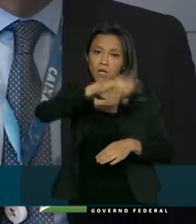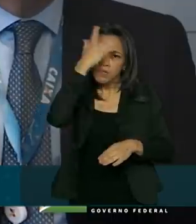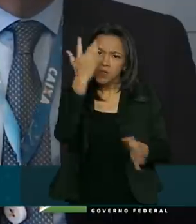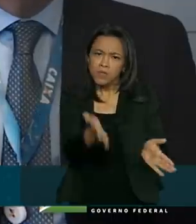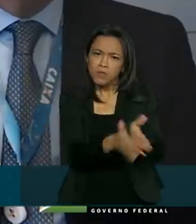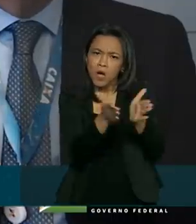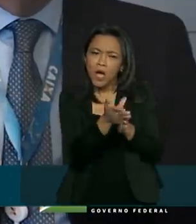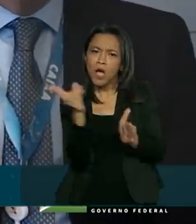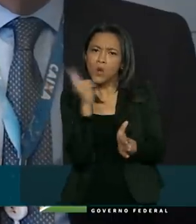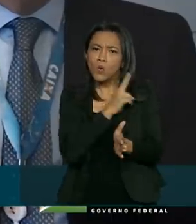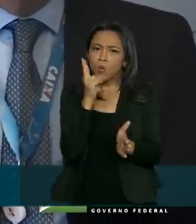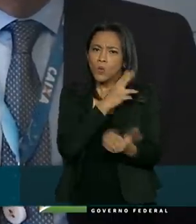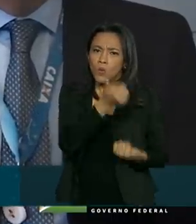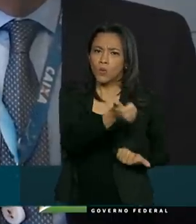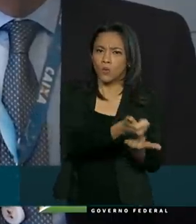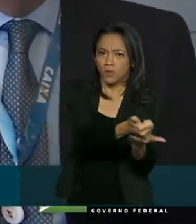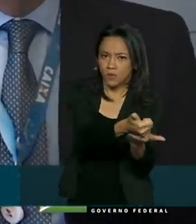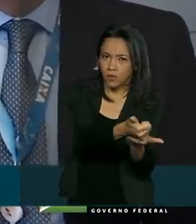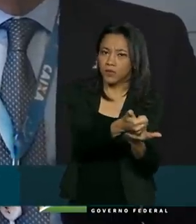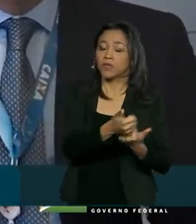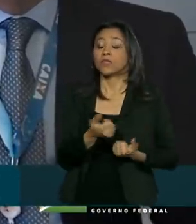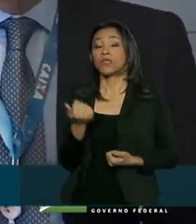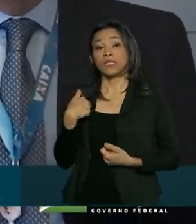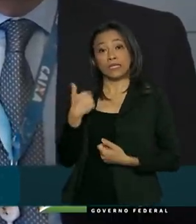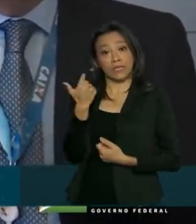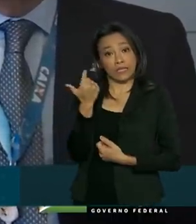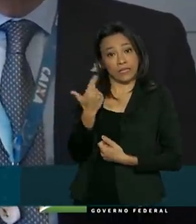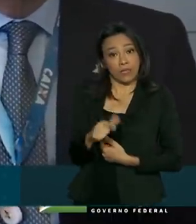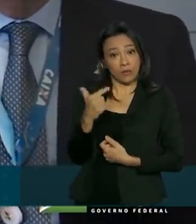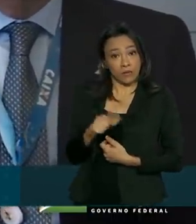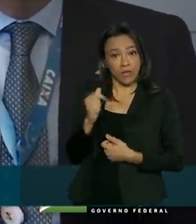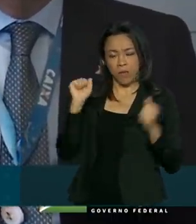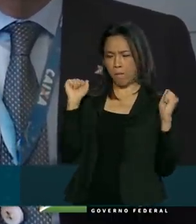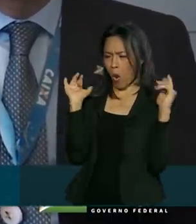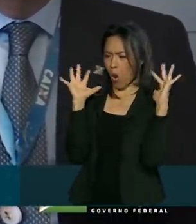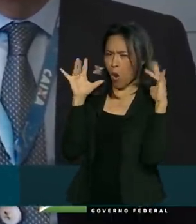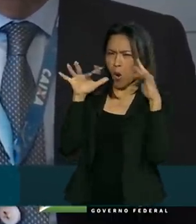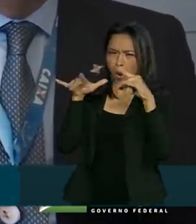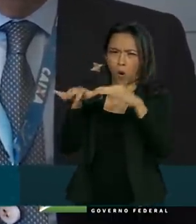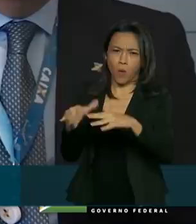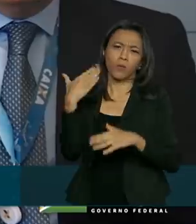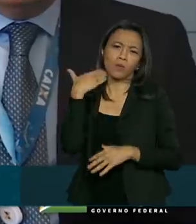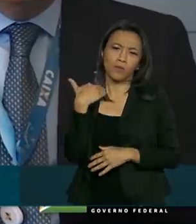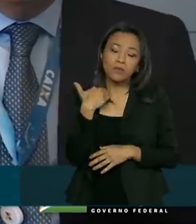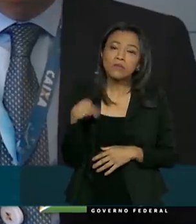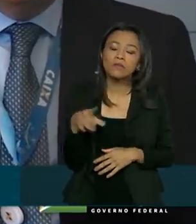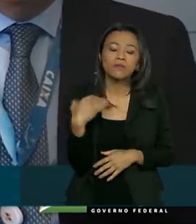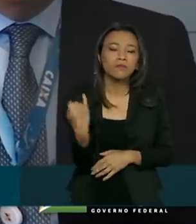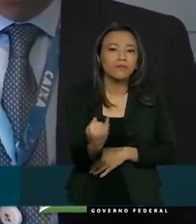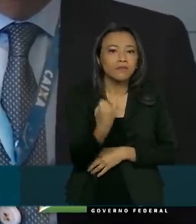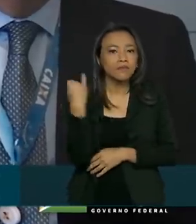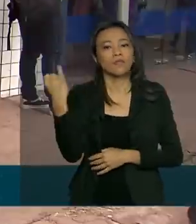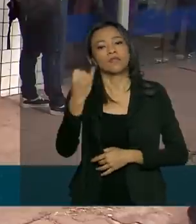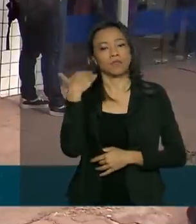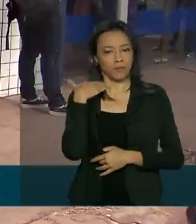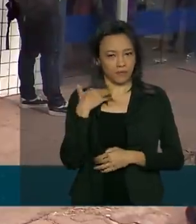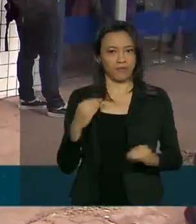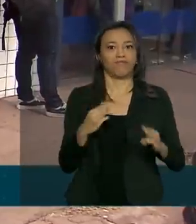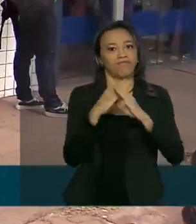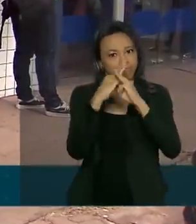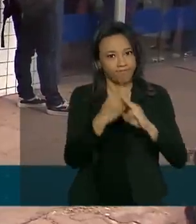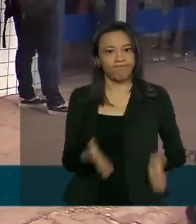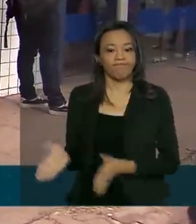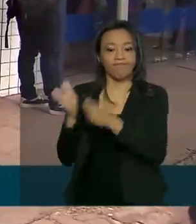rapidamente e não ter as aglomerações é fundamental para a Caixa Econômica Federal. O